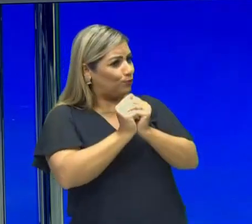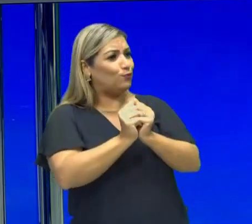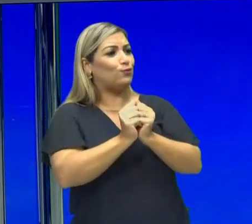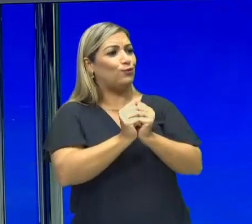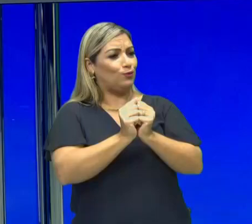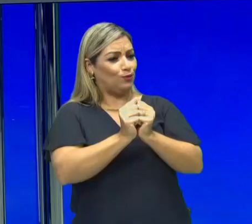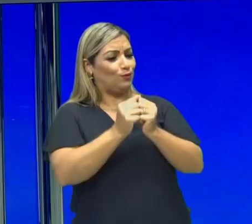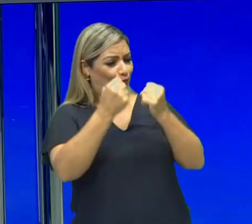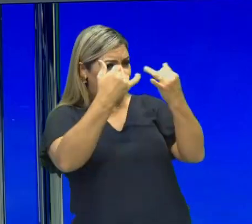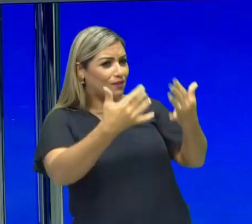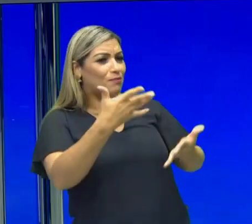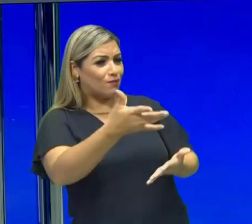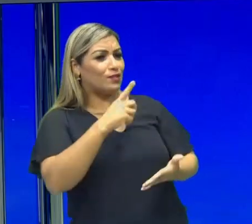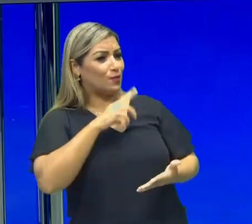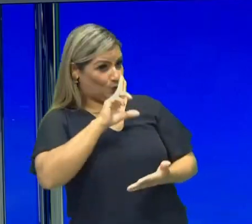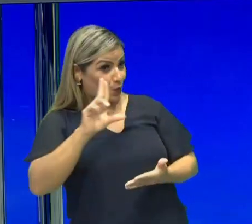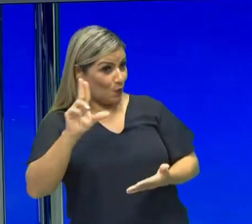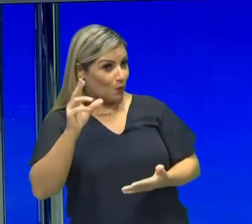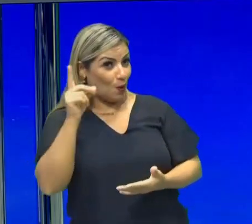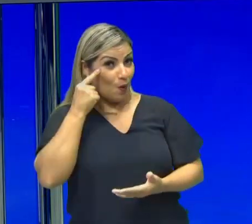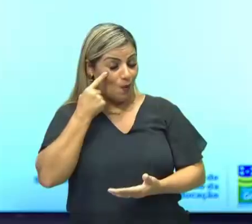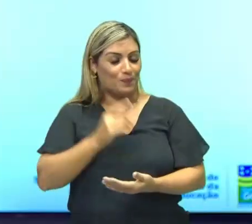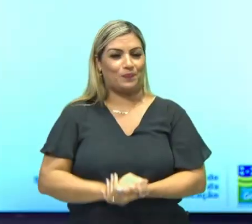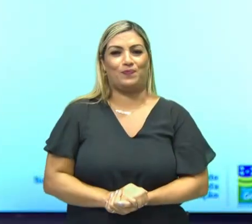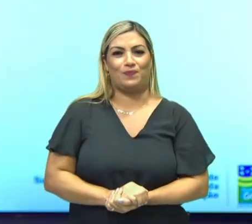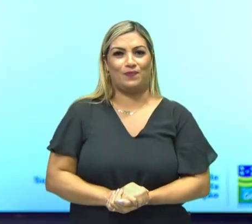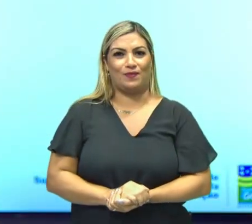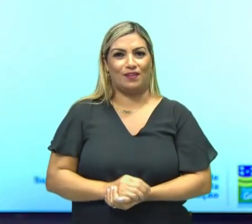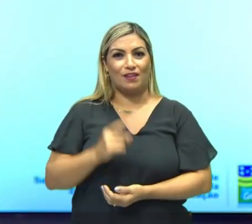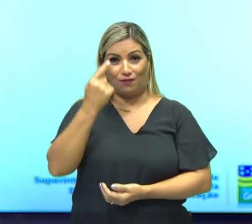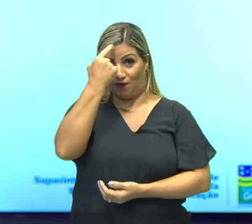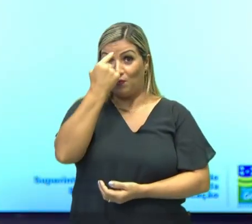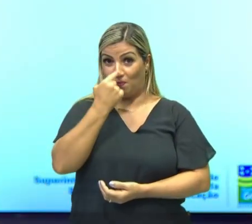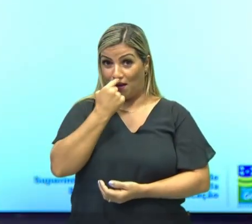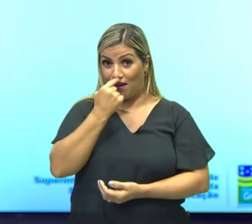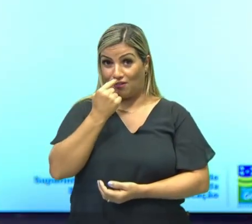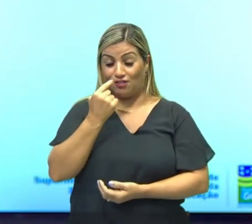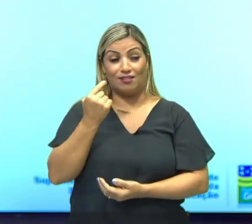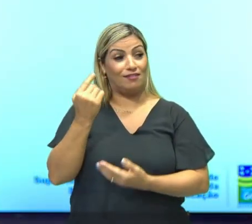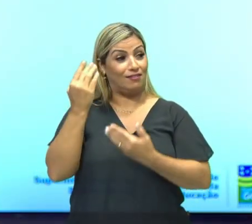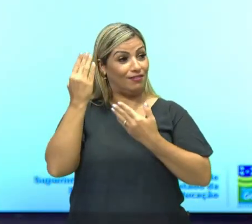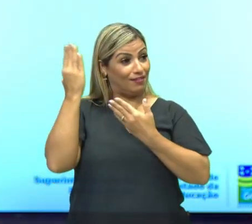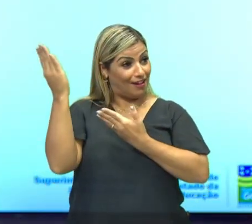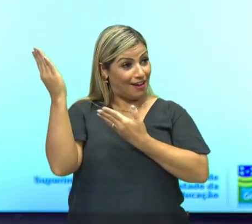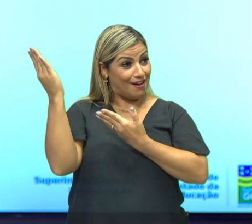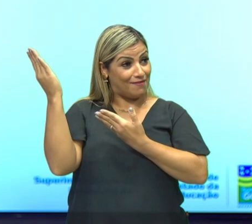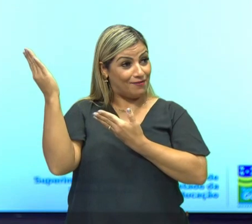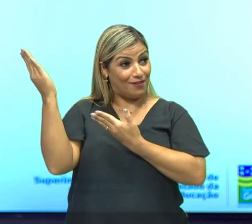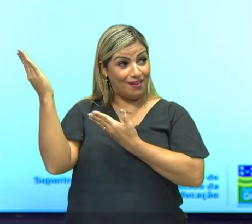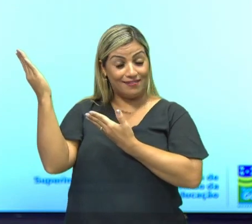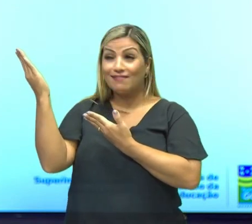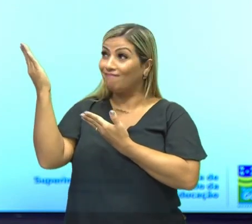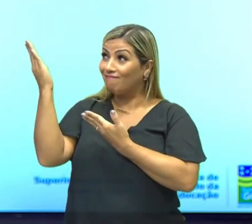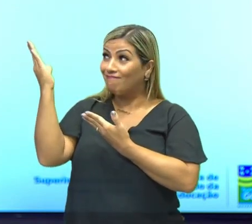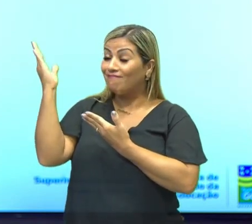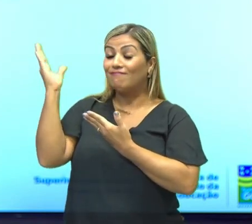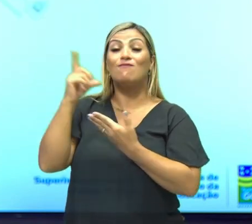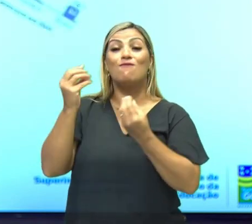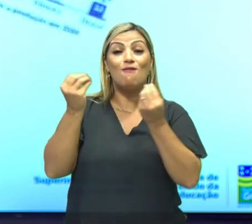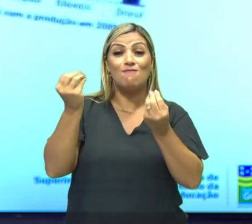colocar aqui e você tenta colocar o nome, está bom? viu a imagem desse gráfico? Está vendo o gráfico aí? Está?